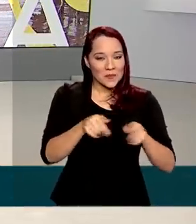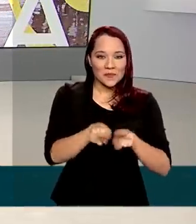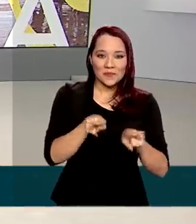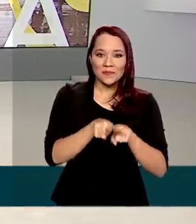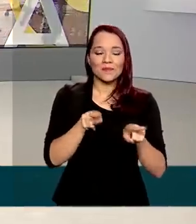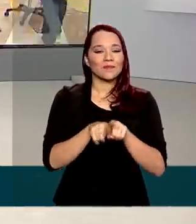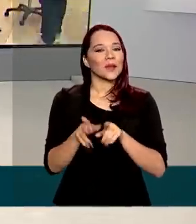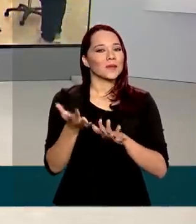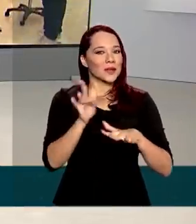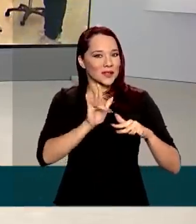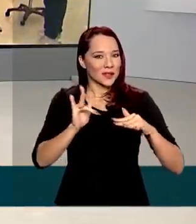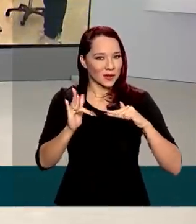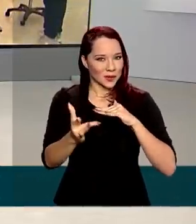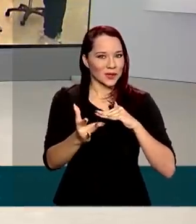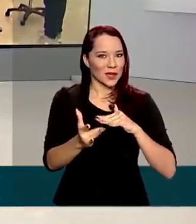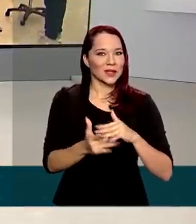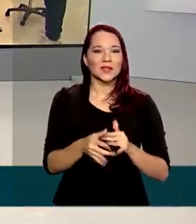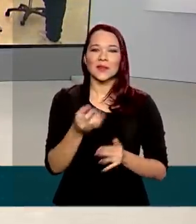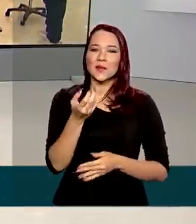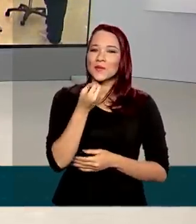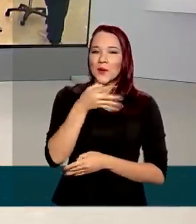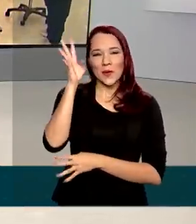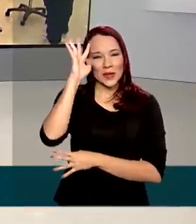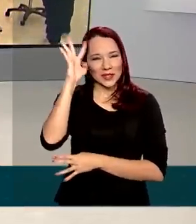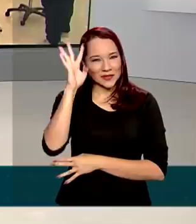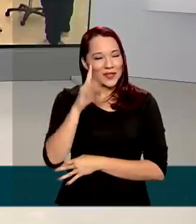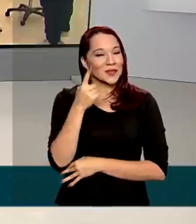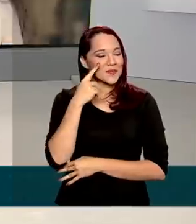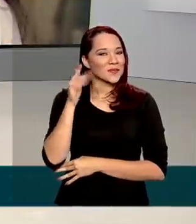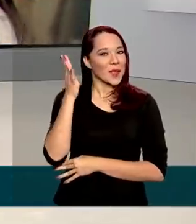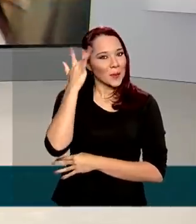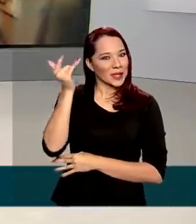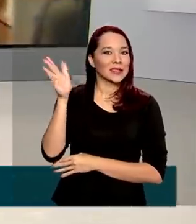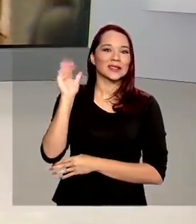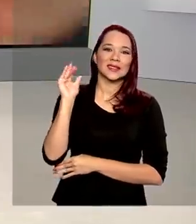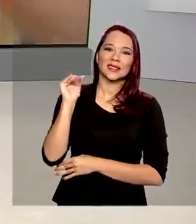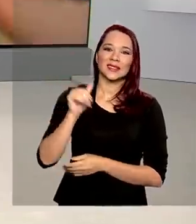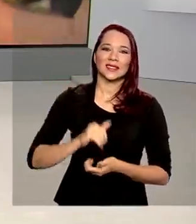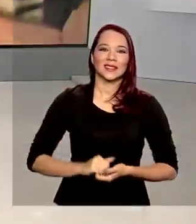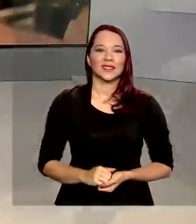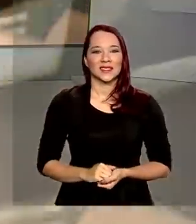também pelas redes sociais. Ótima quarta-feira para você. Nos vemos amanhã. Até lá.